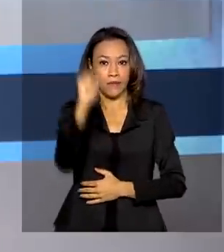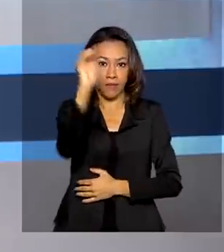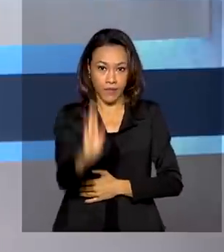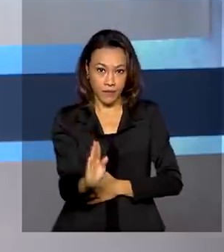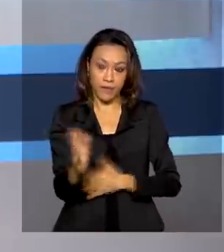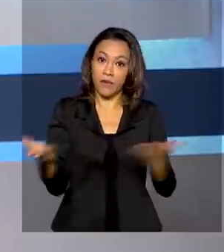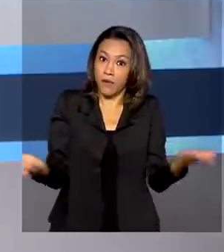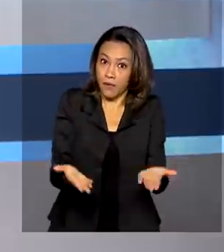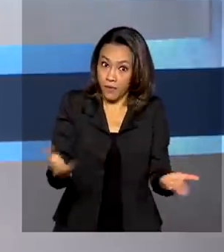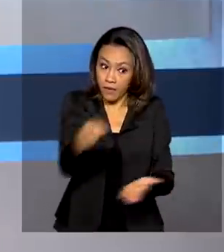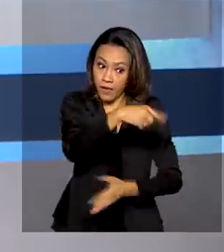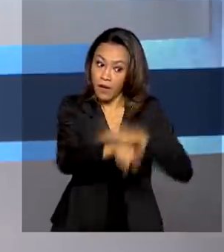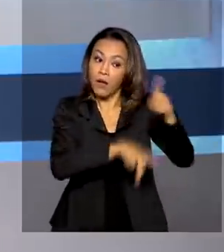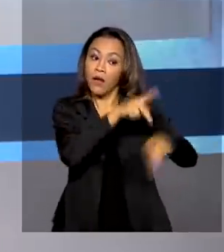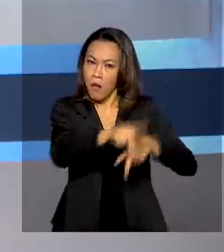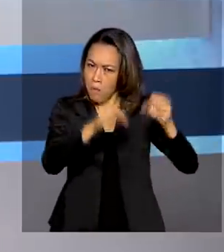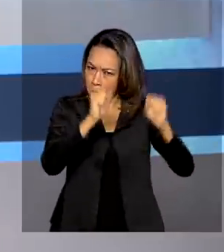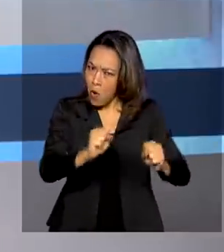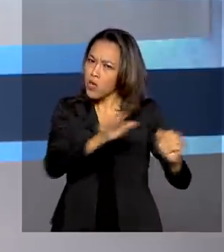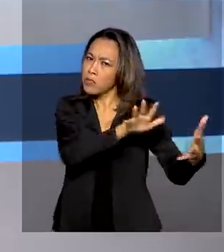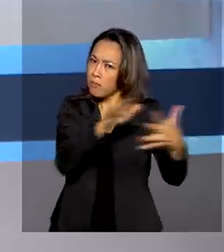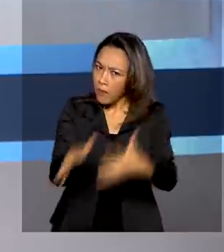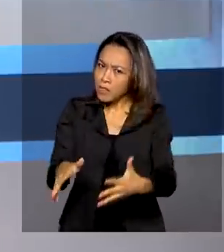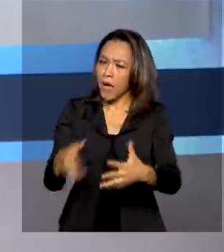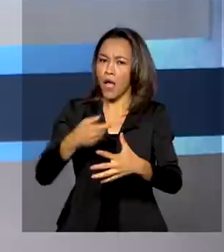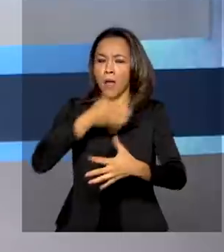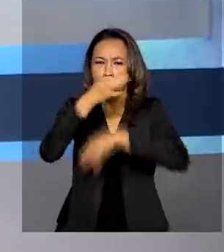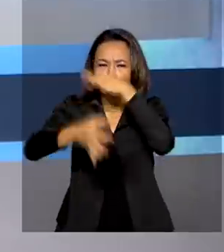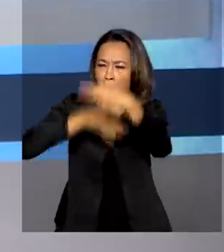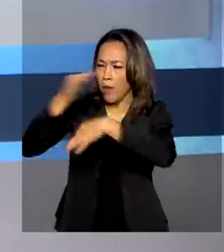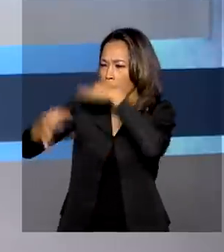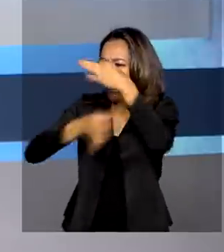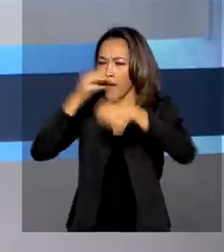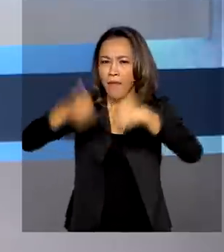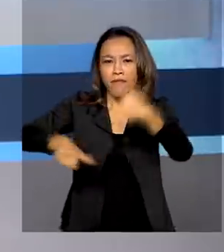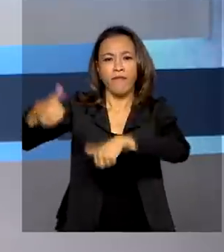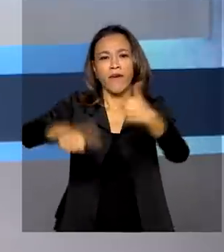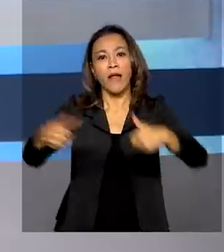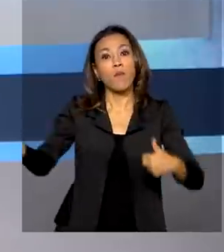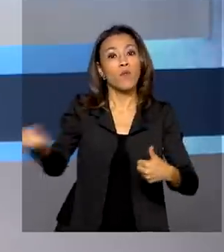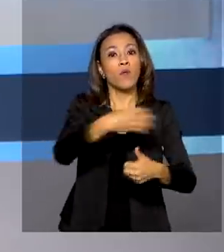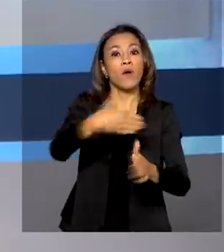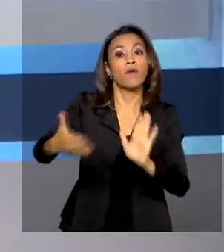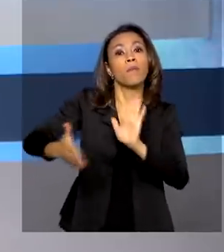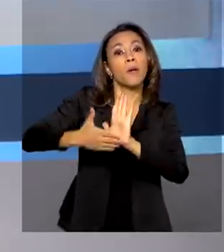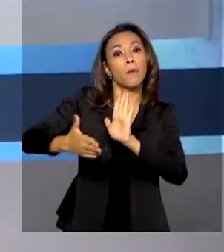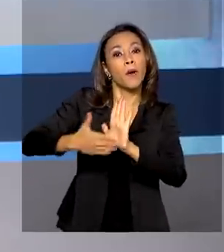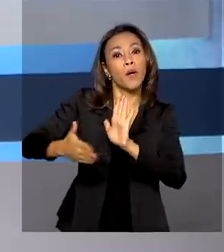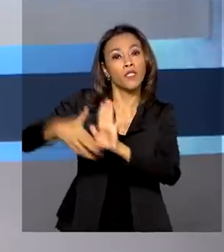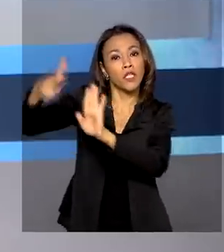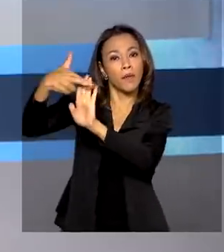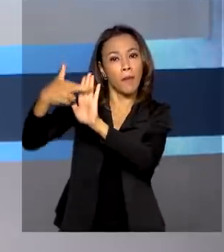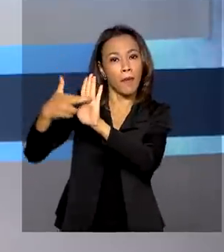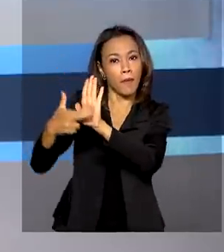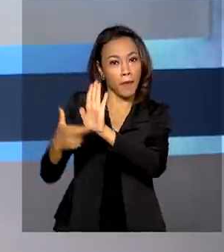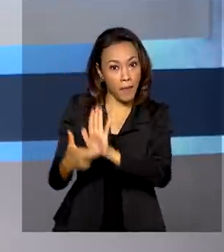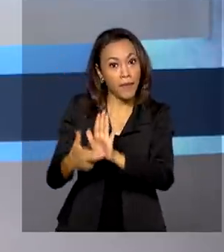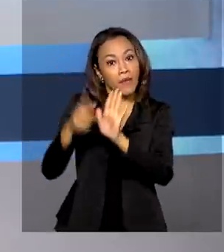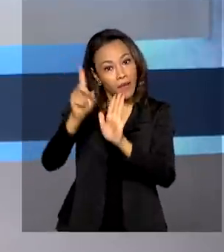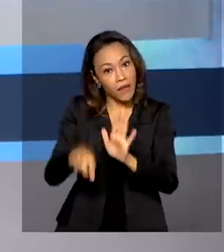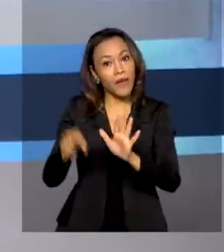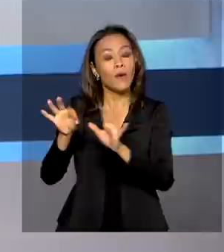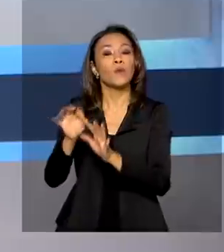Agora, a população pode participar de uma audiência pública para analisar uma nova proposta de regulamentação dos conhecidos